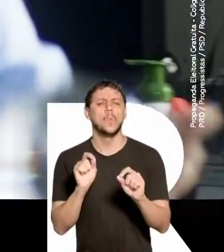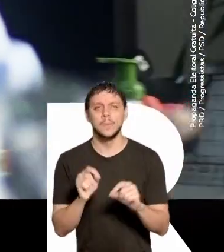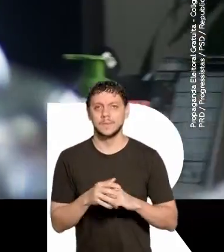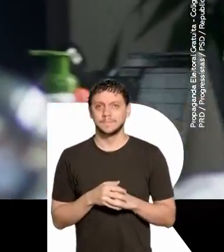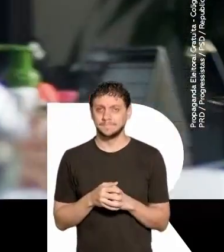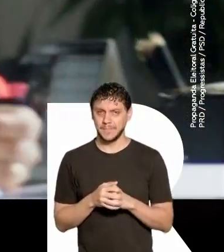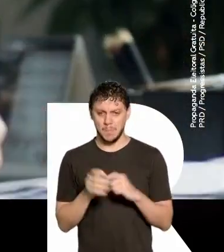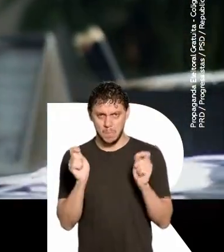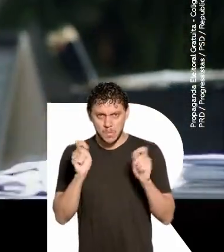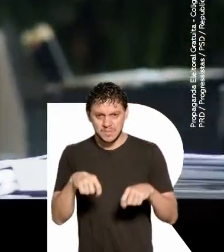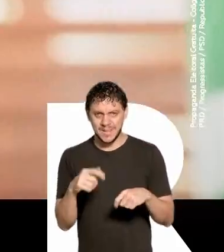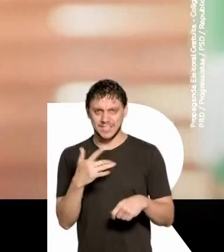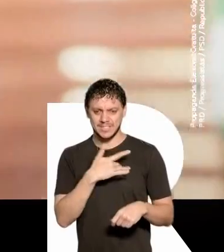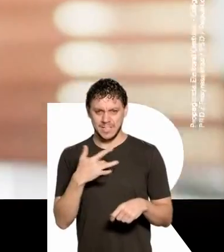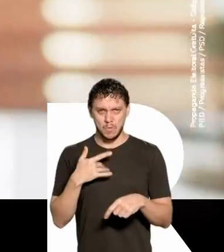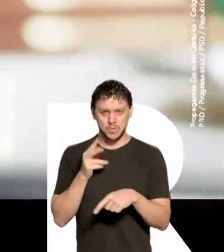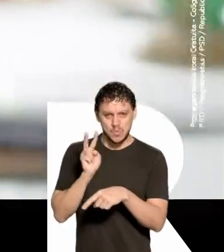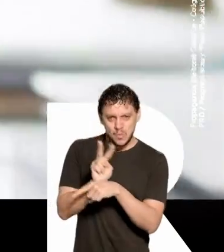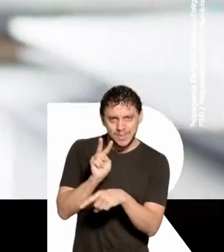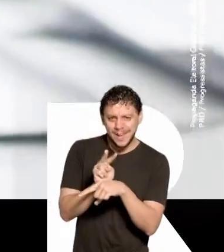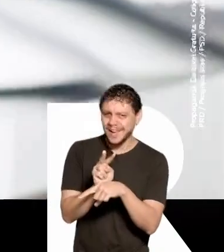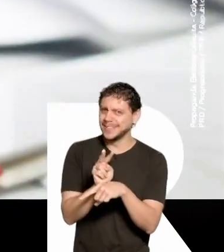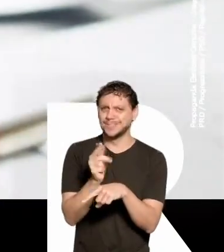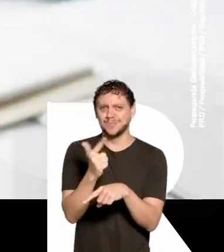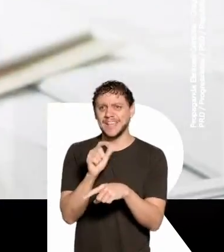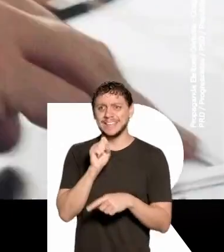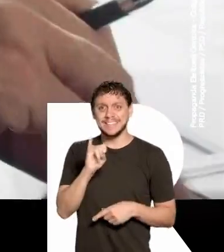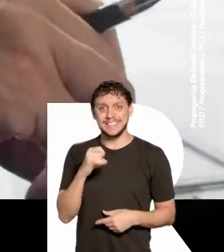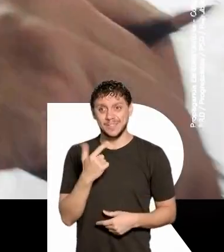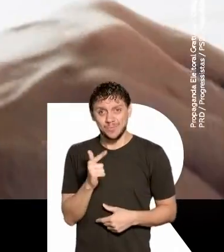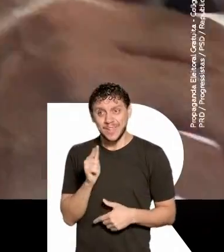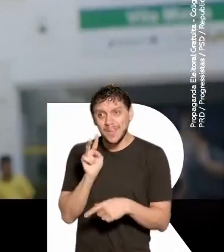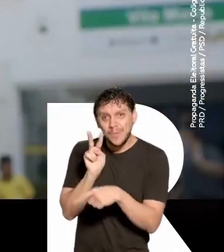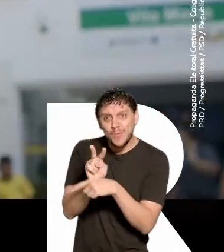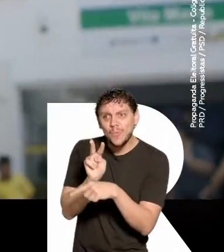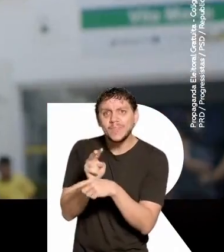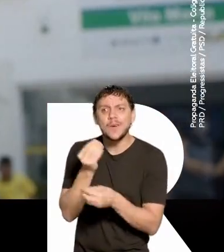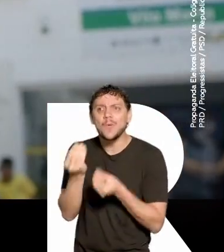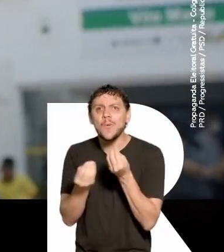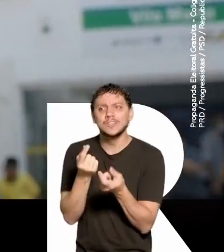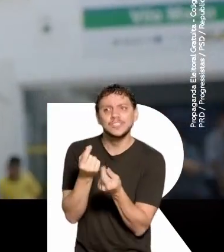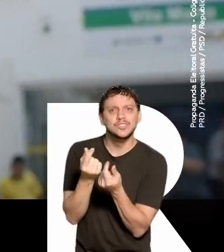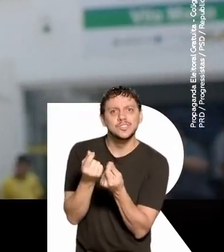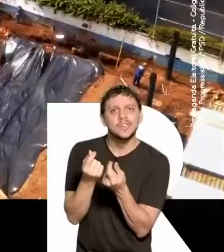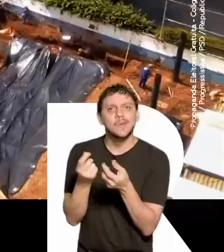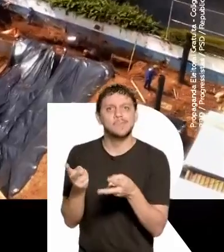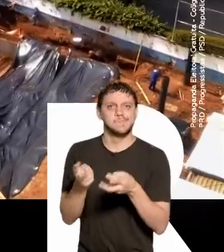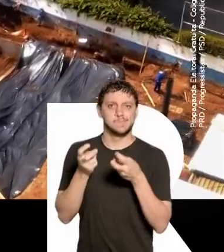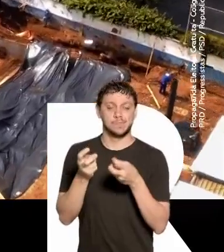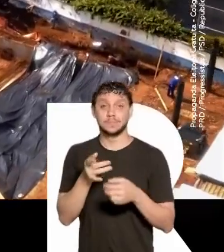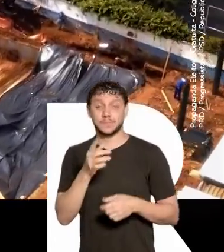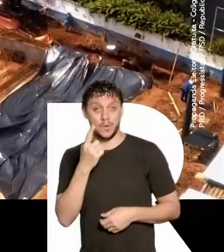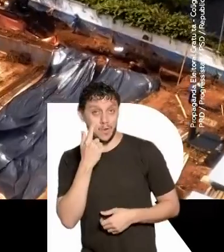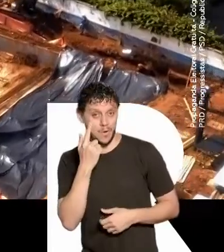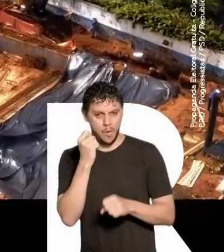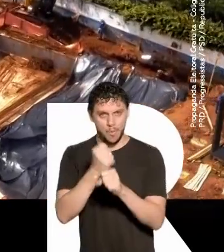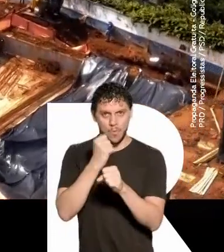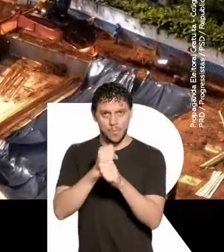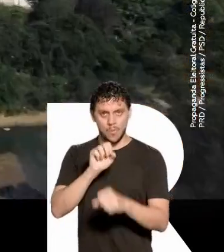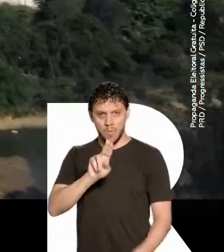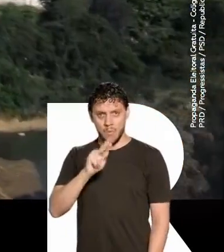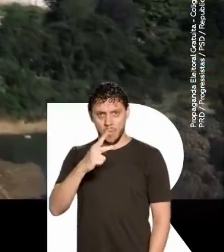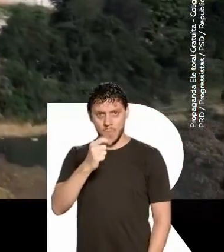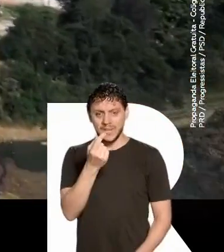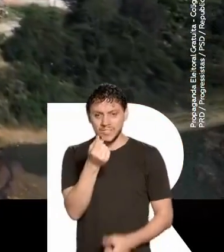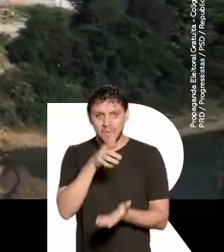Não existe a possibilidade de você cuidar da saúde das pessoas se você não cuidar da saúde financeira da cidade. Construir uma